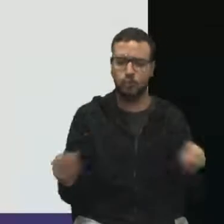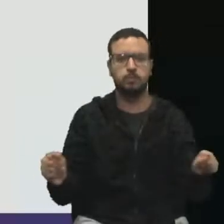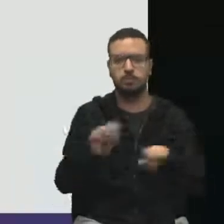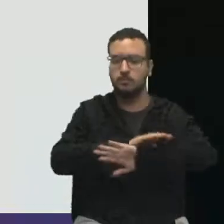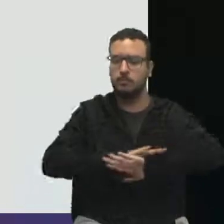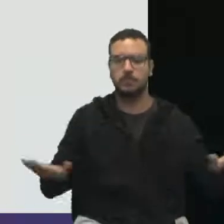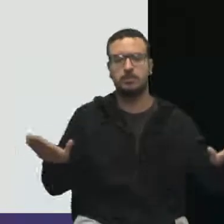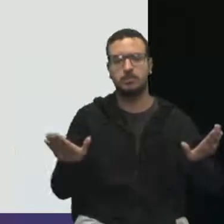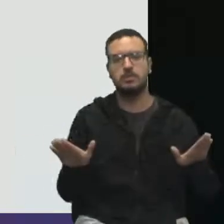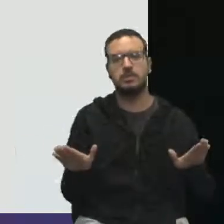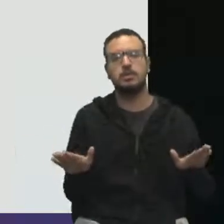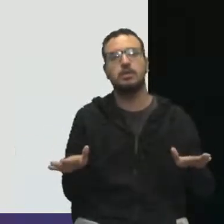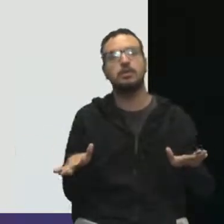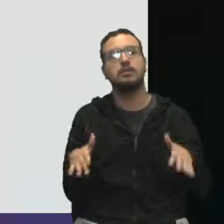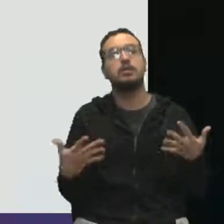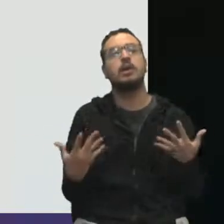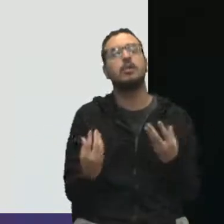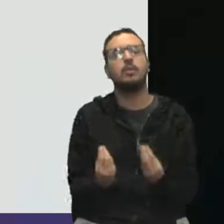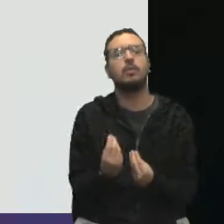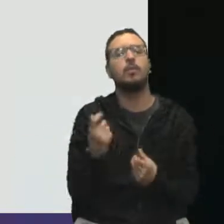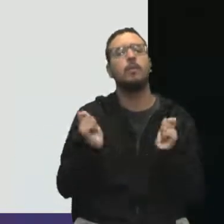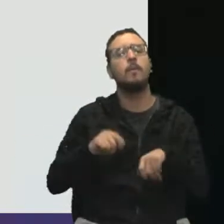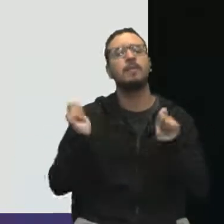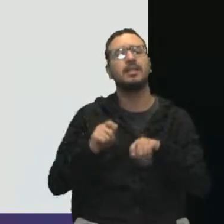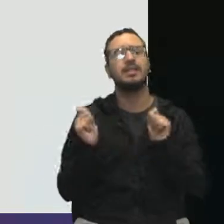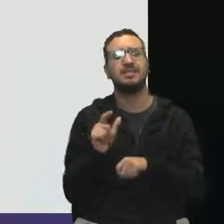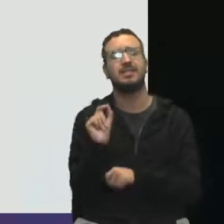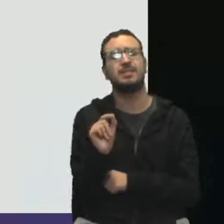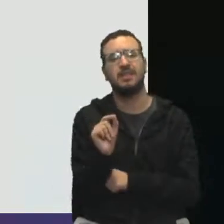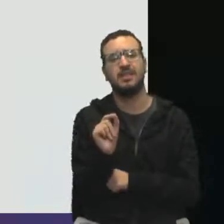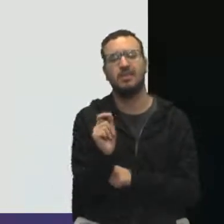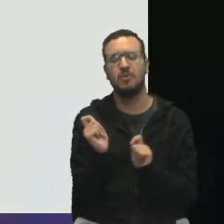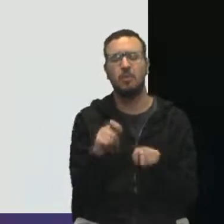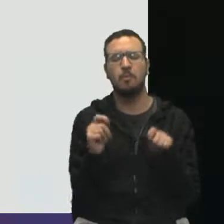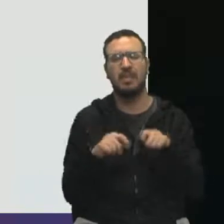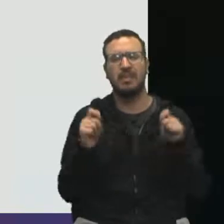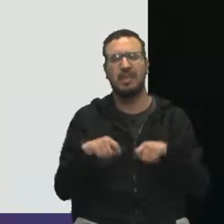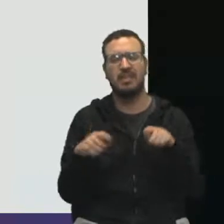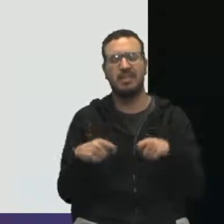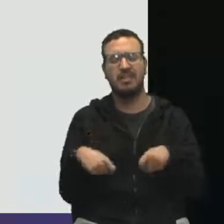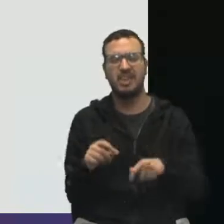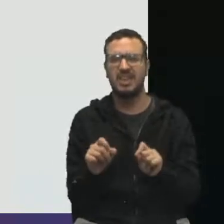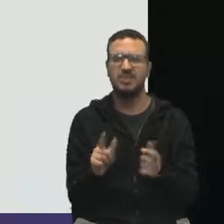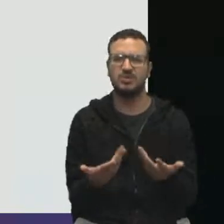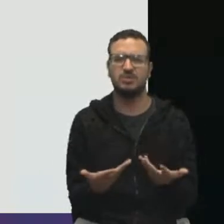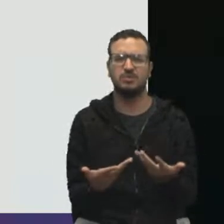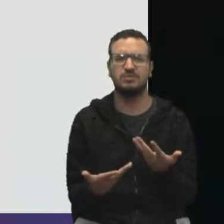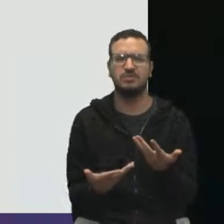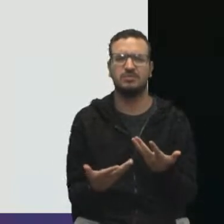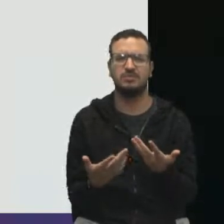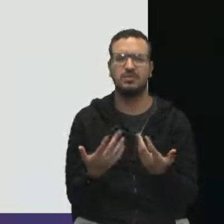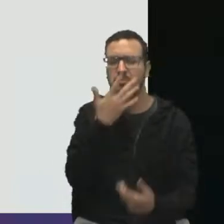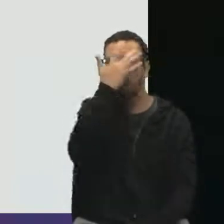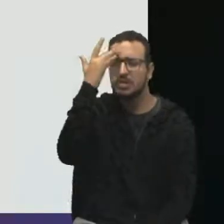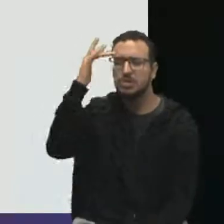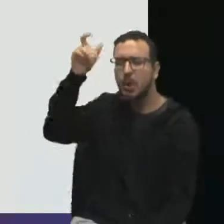competências. Mas, o que que são competências? O que que é competência? O que que é uma pessoa